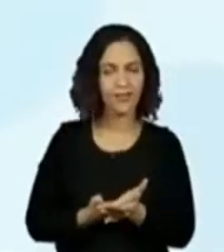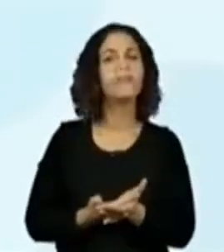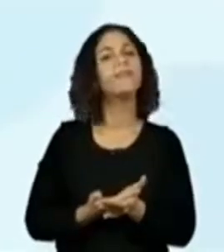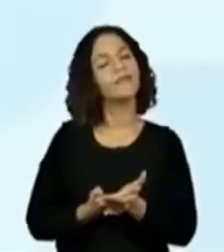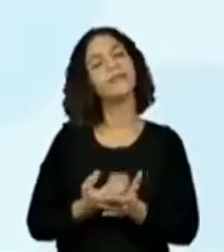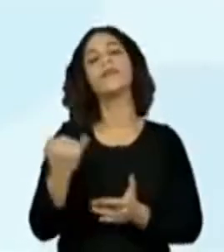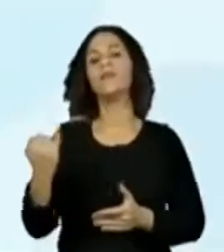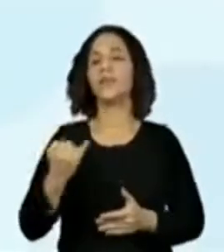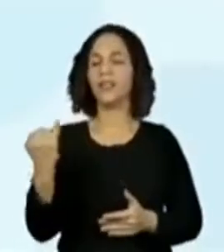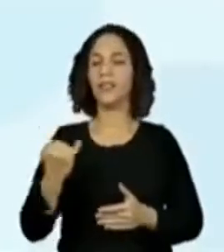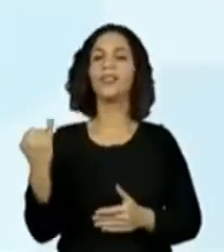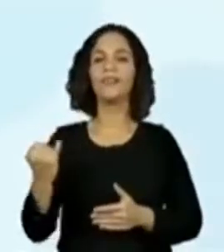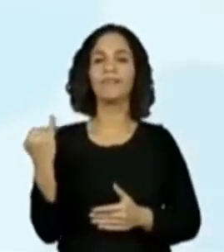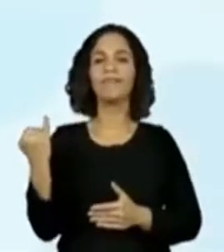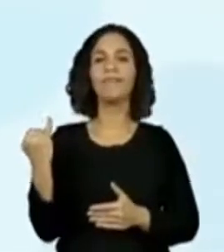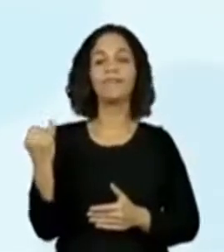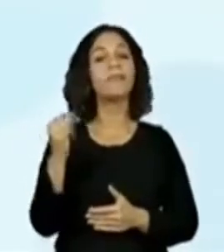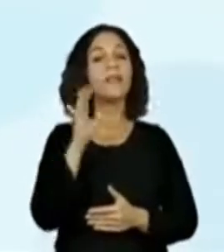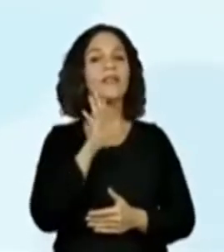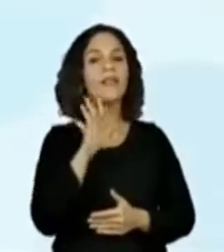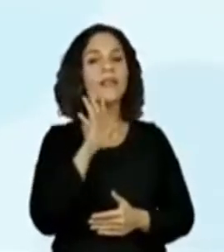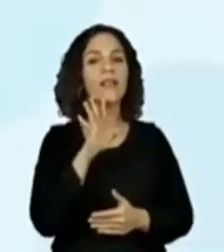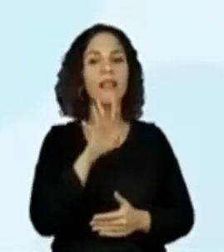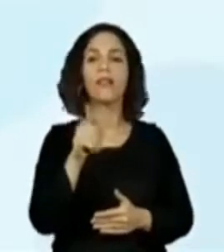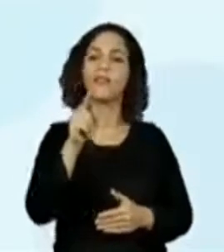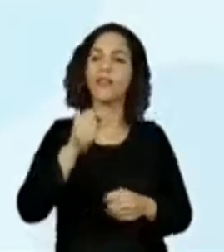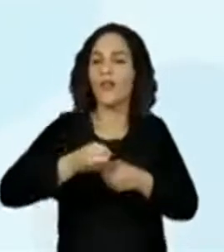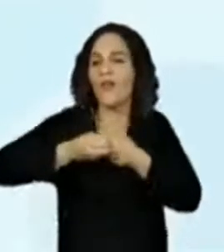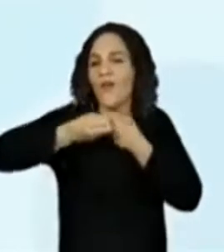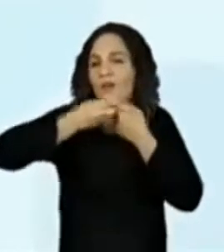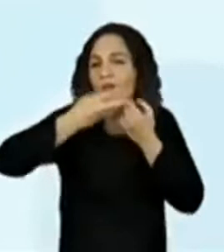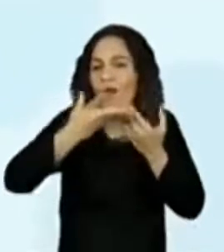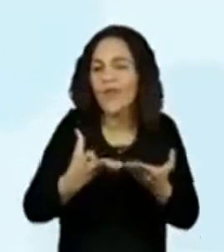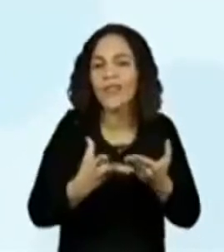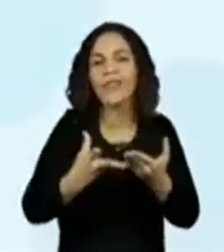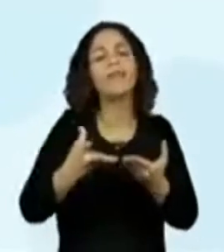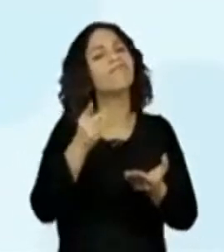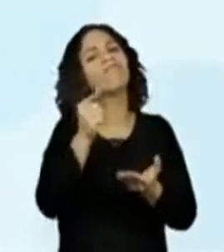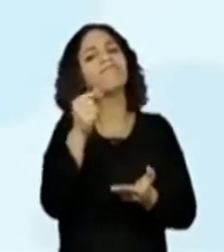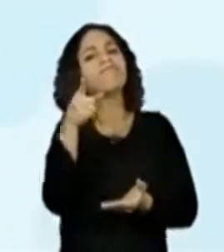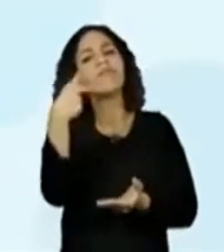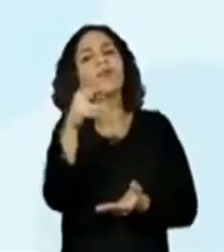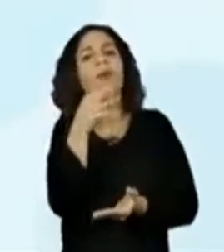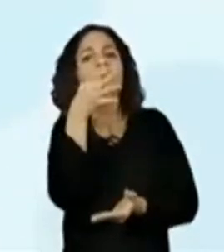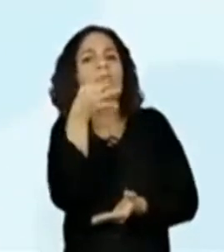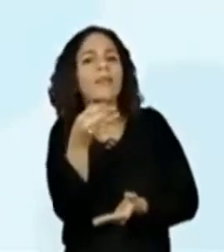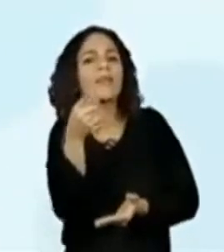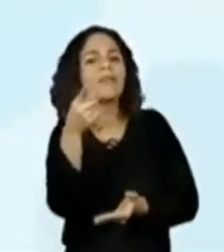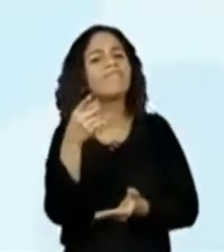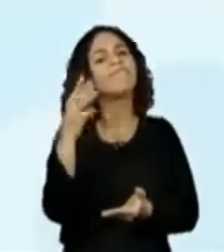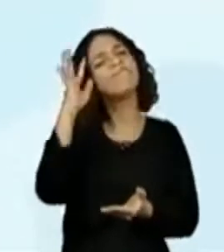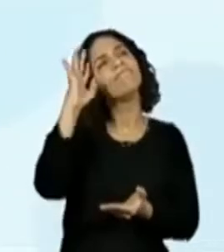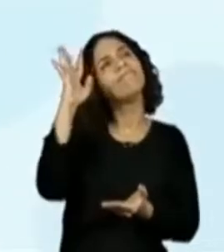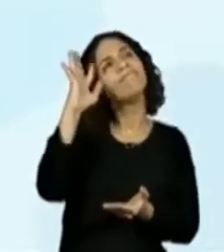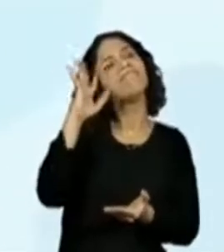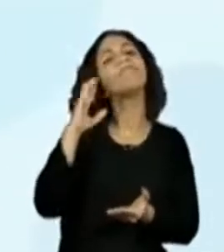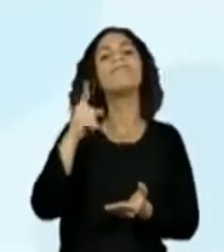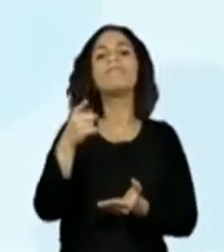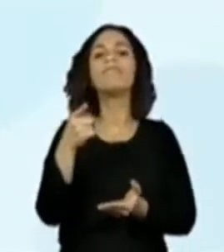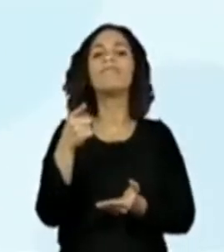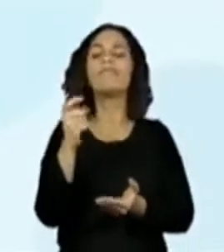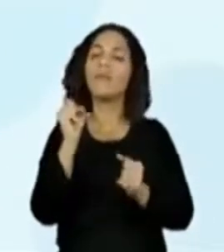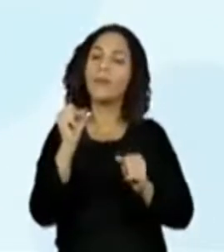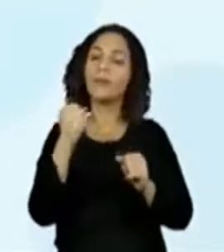muito importante. É muito legal você contar para a gente o que você achou dessa aula, o que você